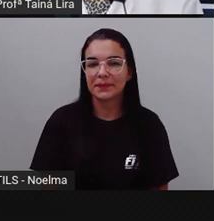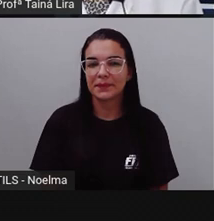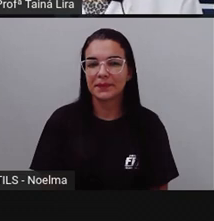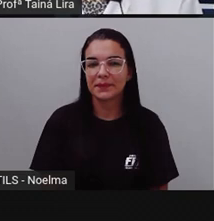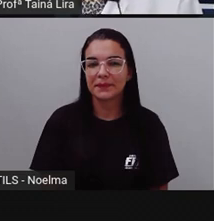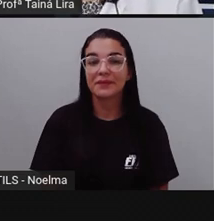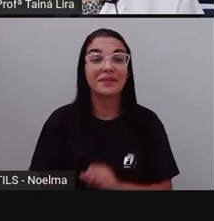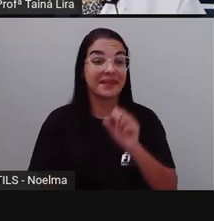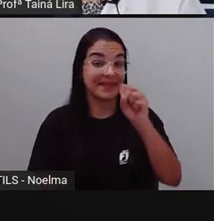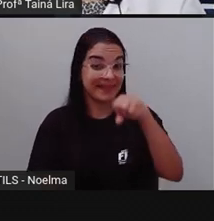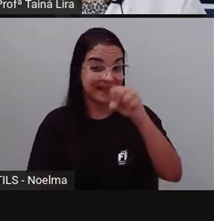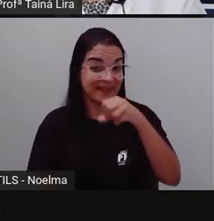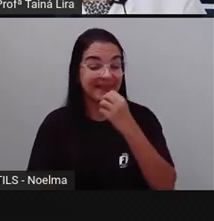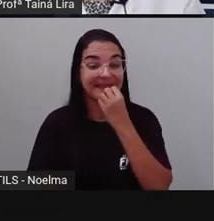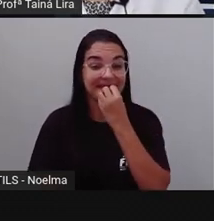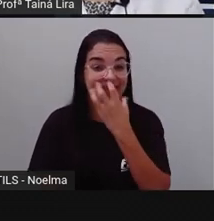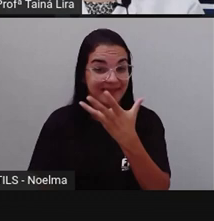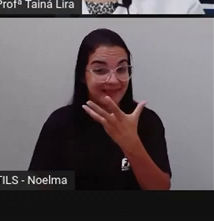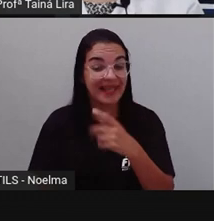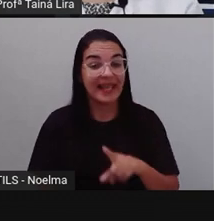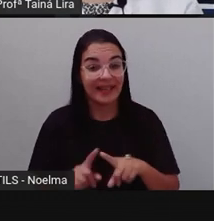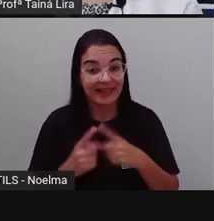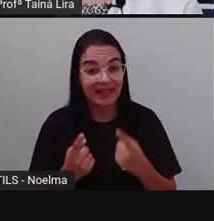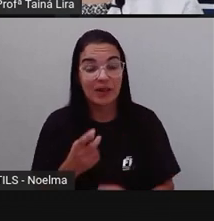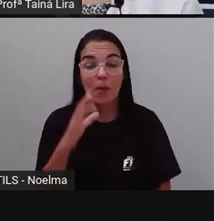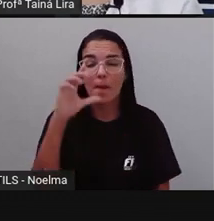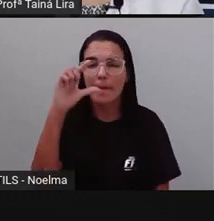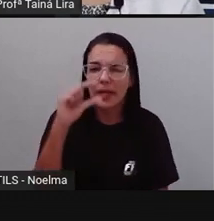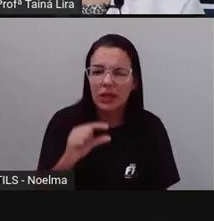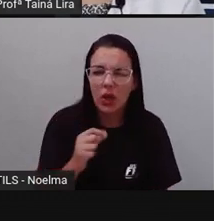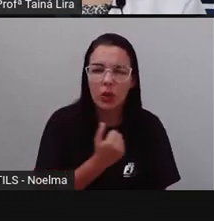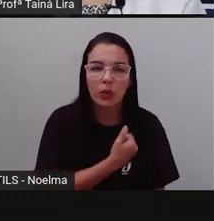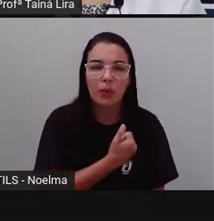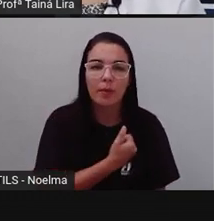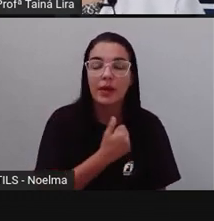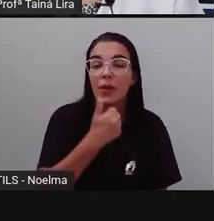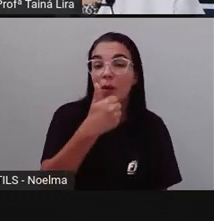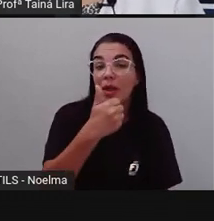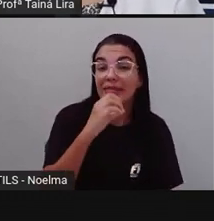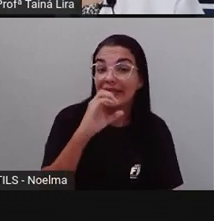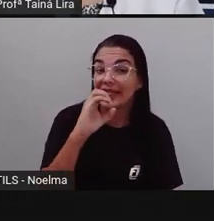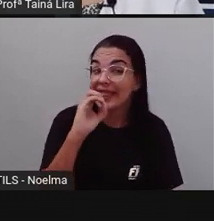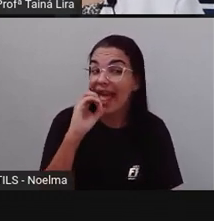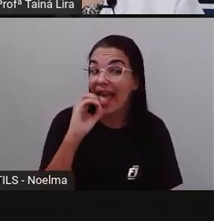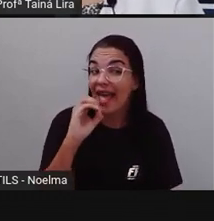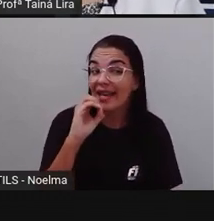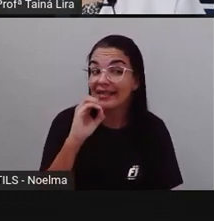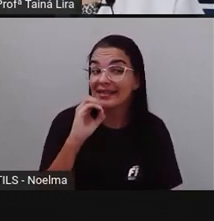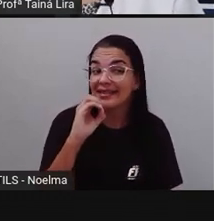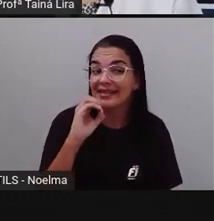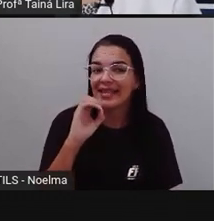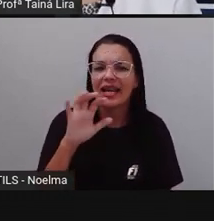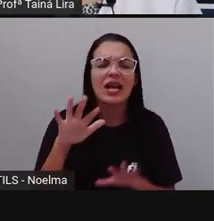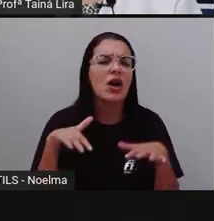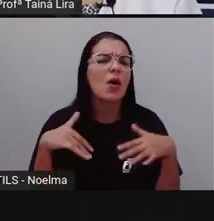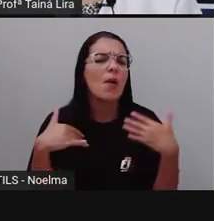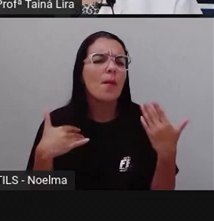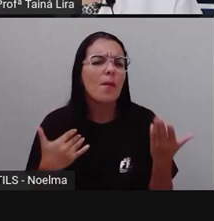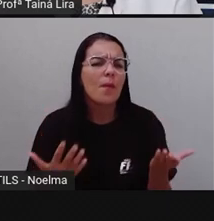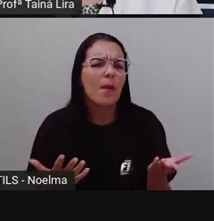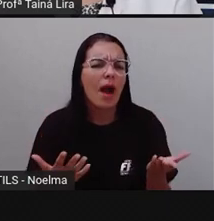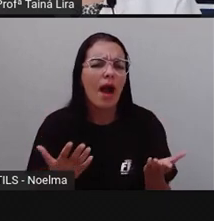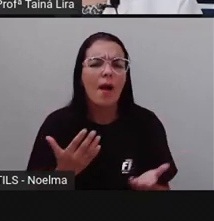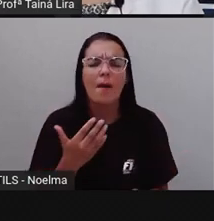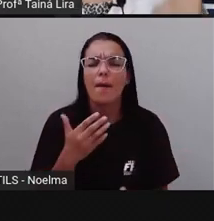Muito bem, Então, O número menor é o número 10, Tá? Então, Se o número 10 é o menor,